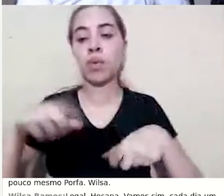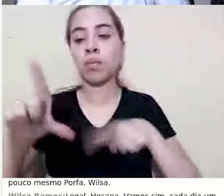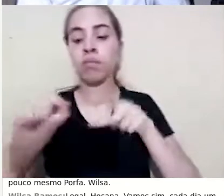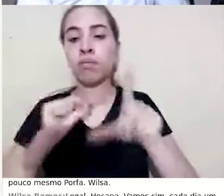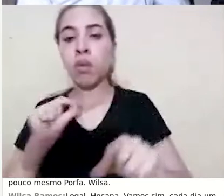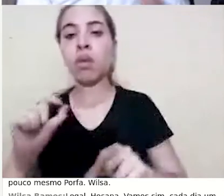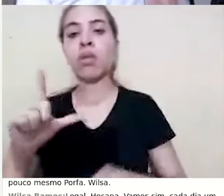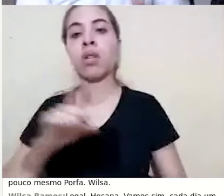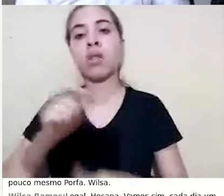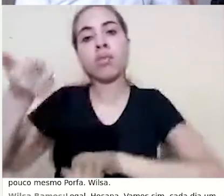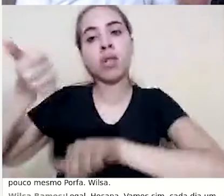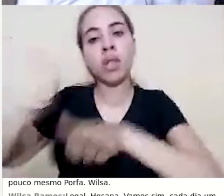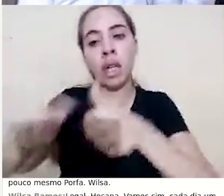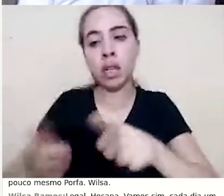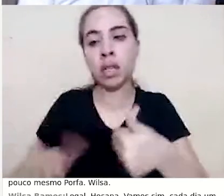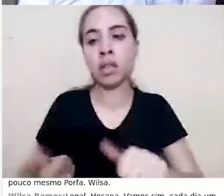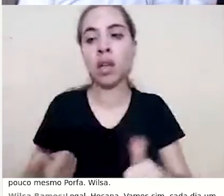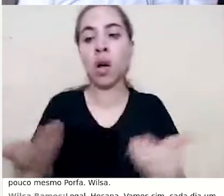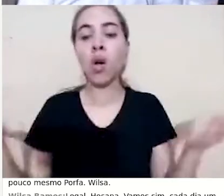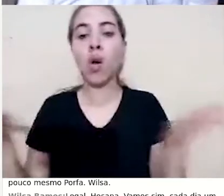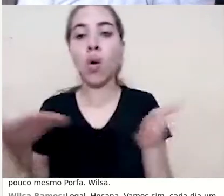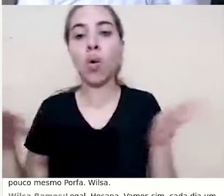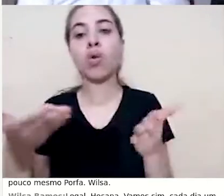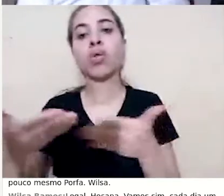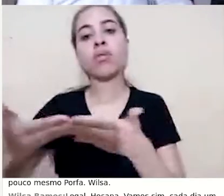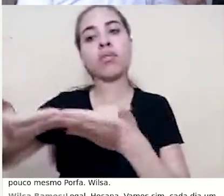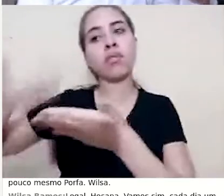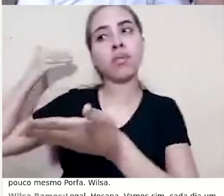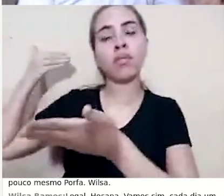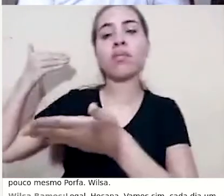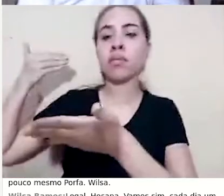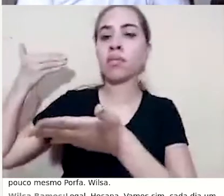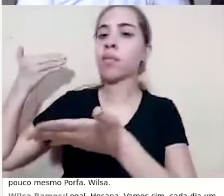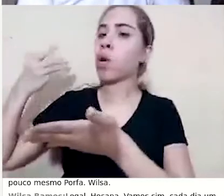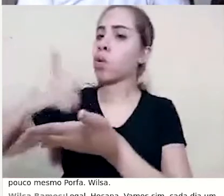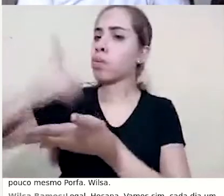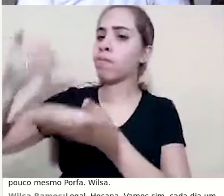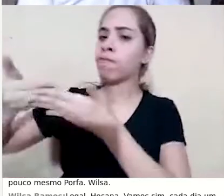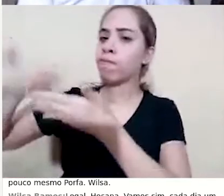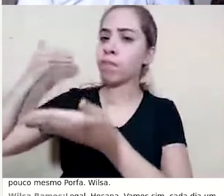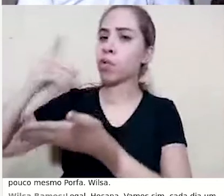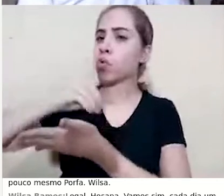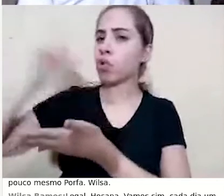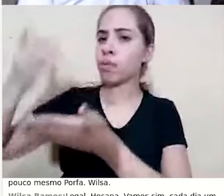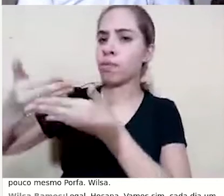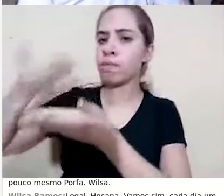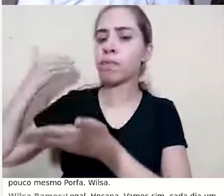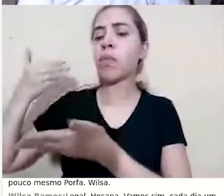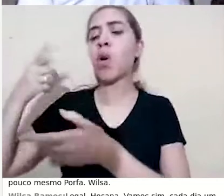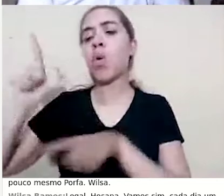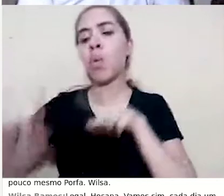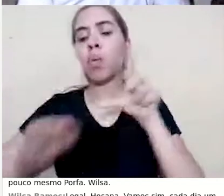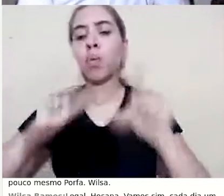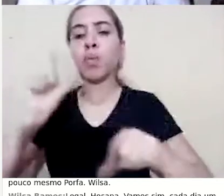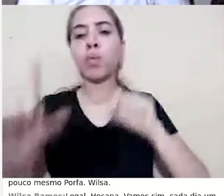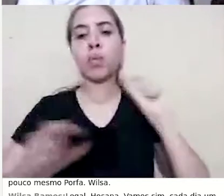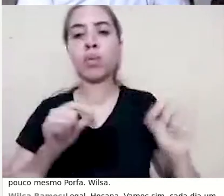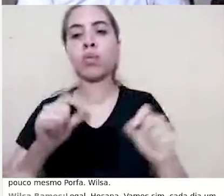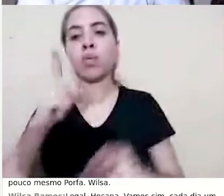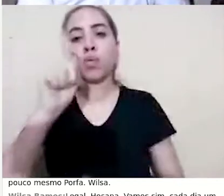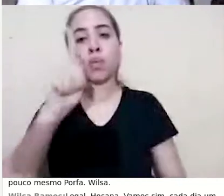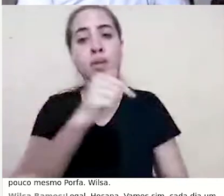analisar, então é de hoje para trás, os dias anteriores, eu vou deixar a opção de uma semana,